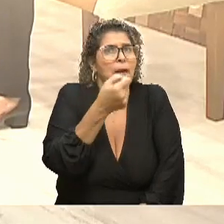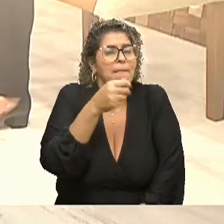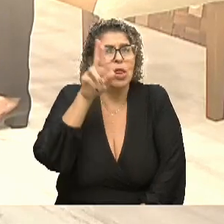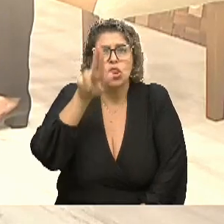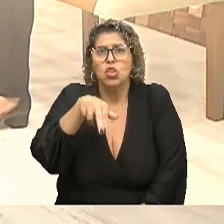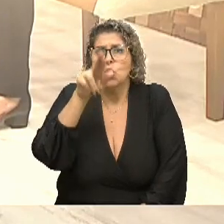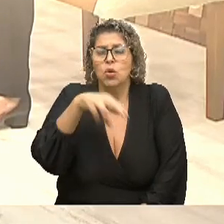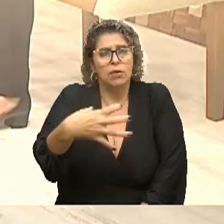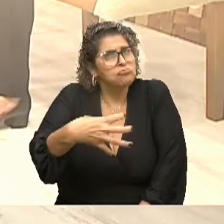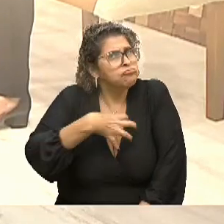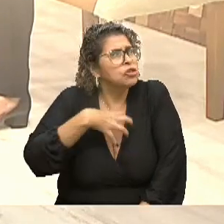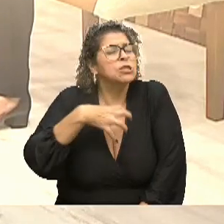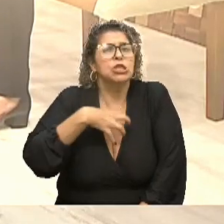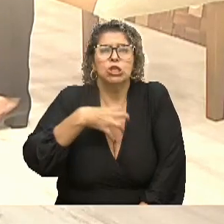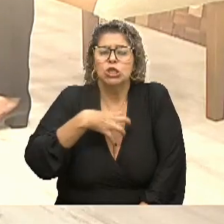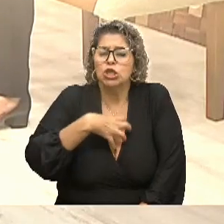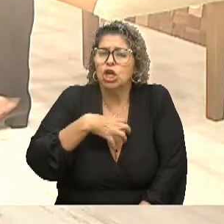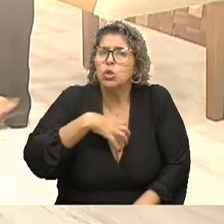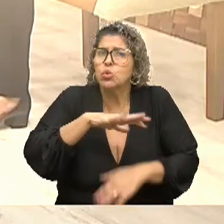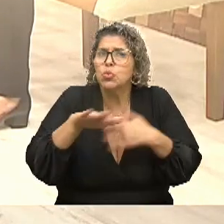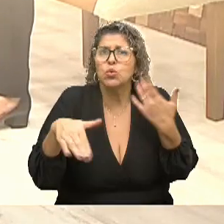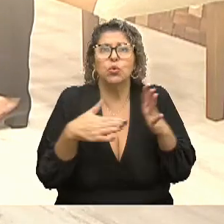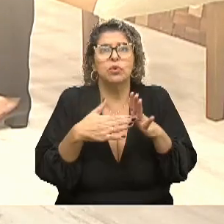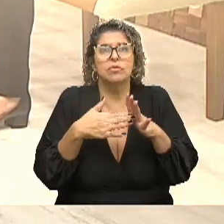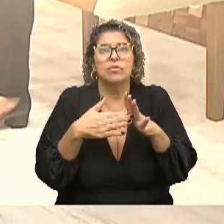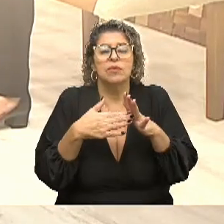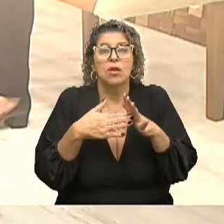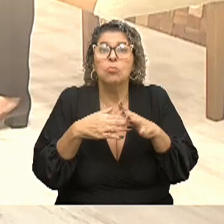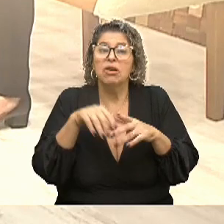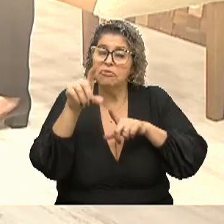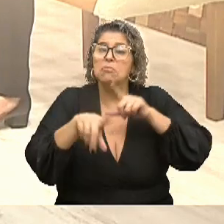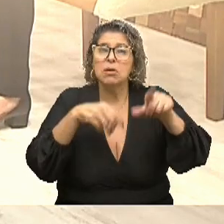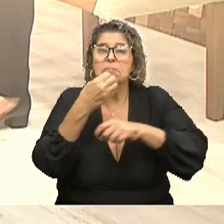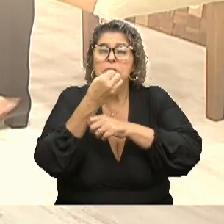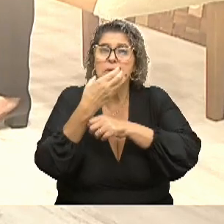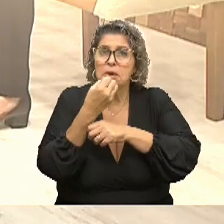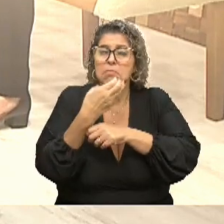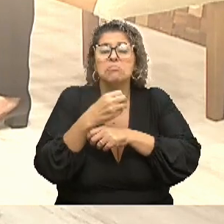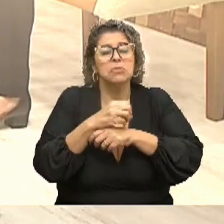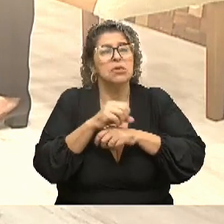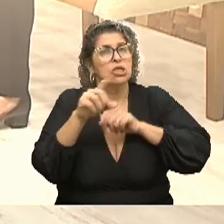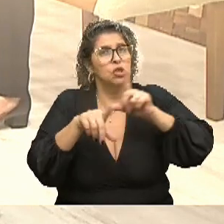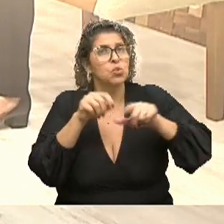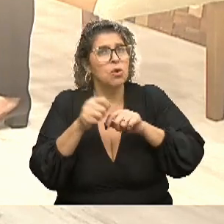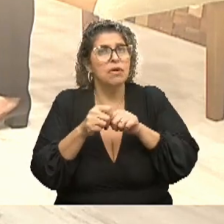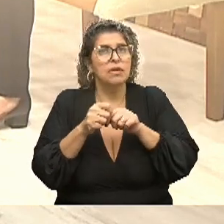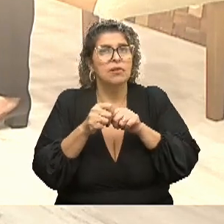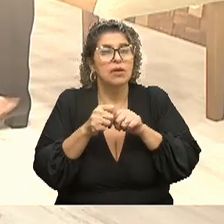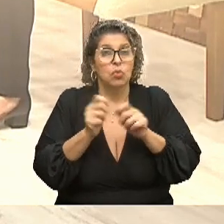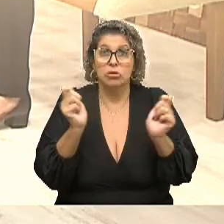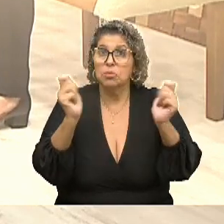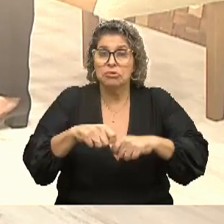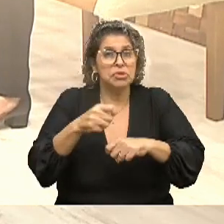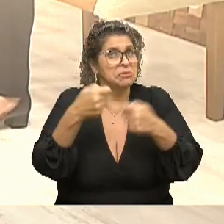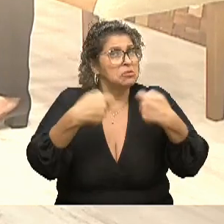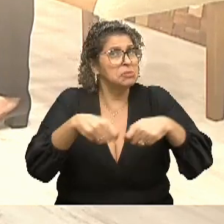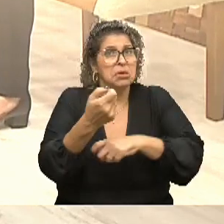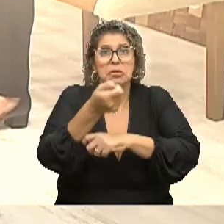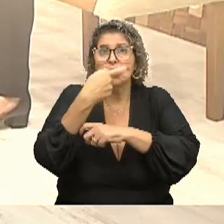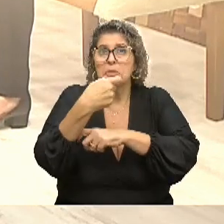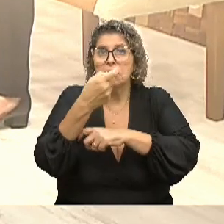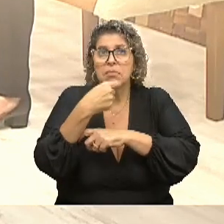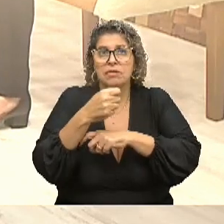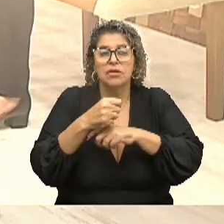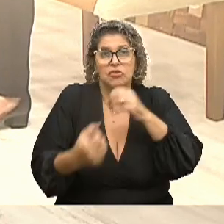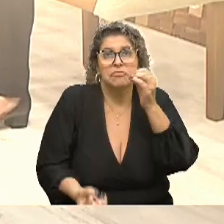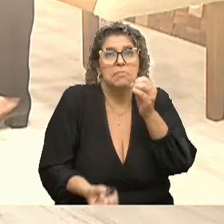todos os sintomas. A gente evitou e foi uma boa escolha. Quando é possível não tomar remédio? Como a gente está falando, a